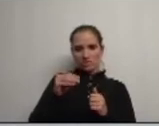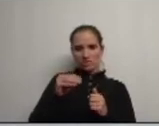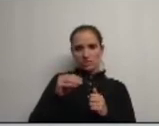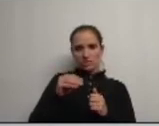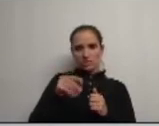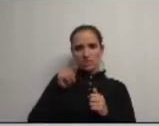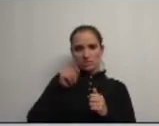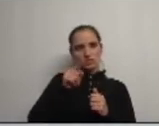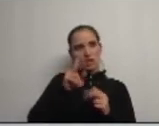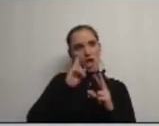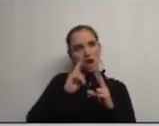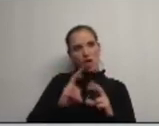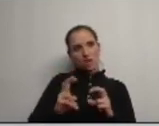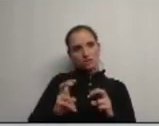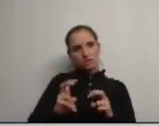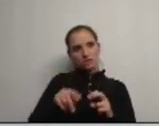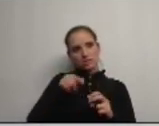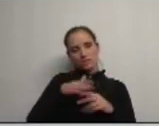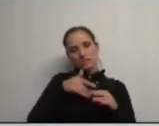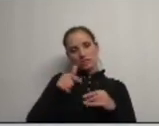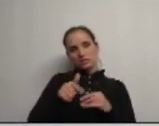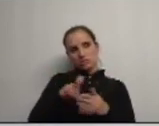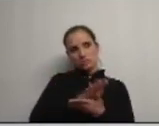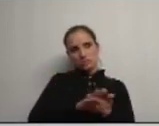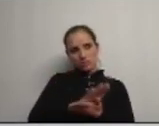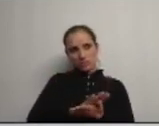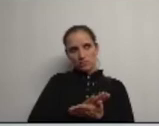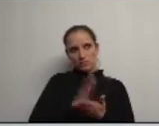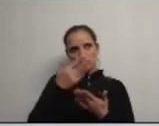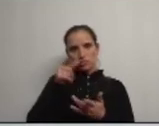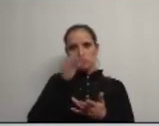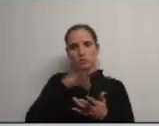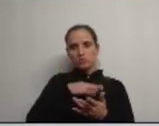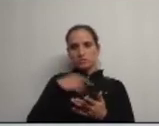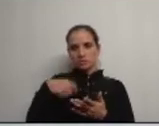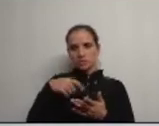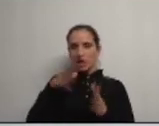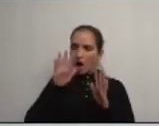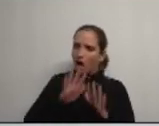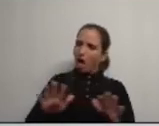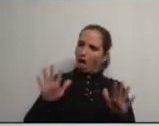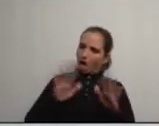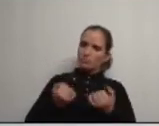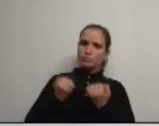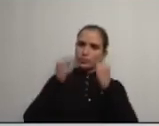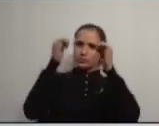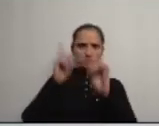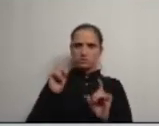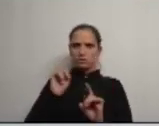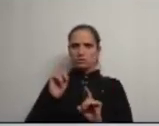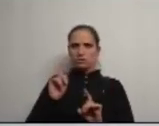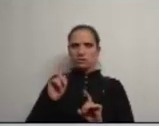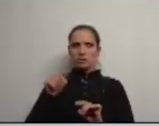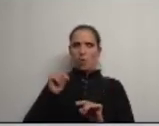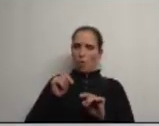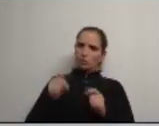isto é a análise que se tem que fazer a esta situação mas o Sr. Presidente tenha calma não se irrita não se irrita hoje isto